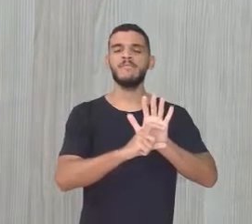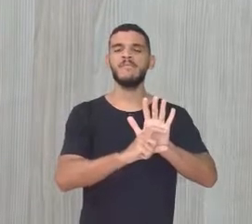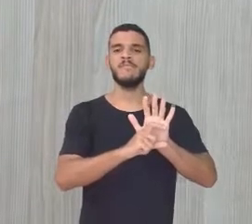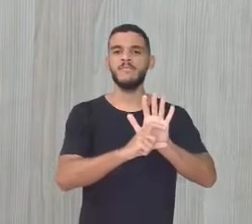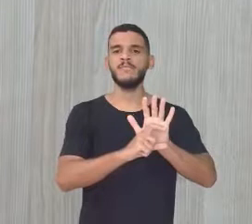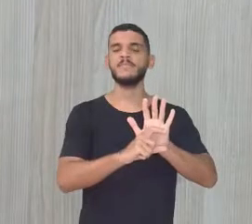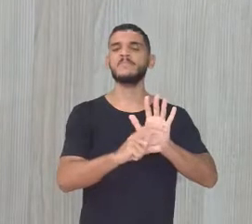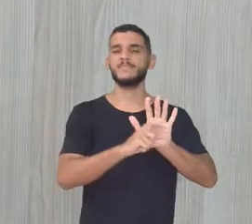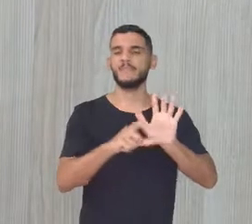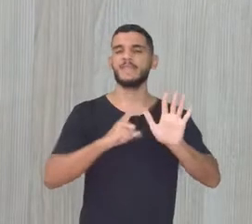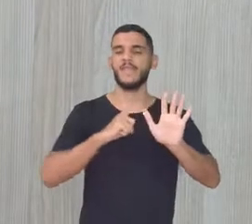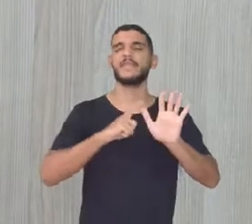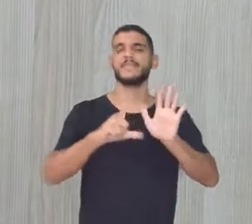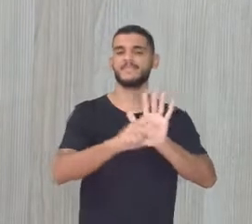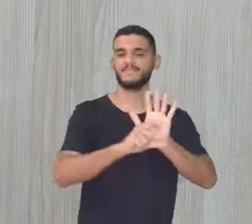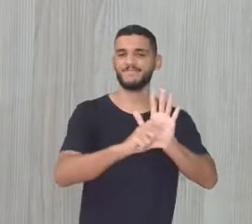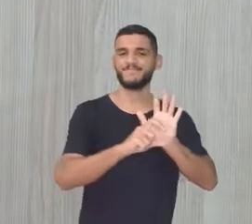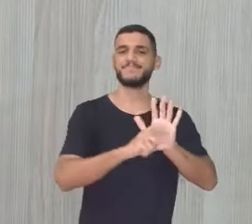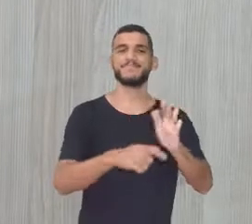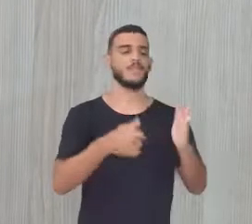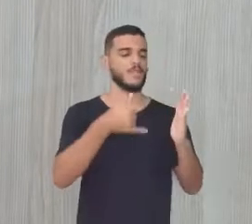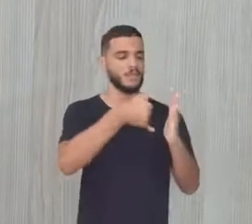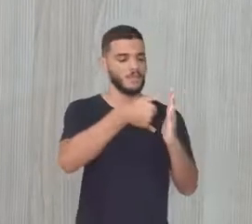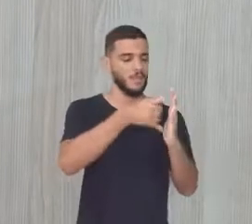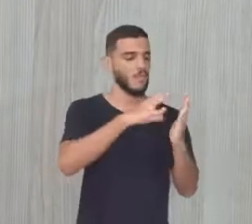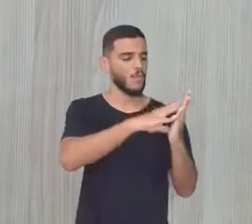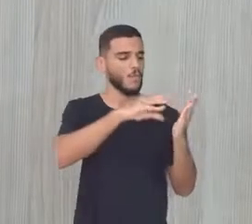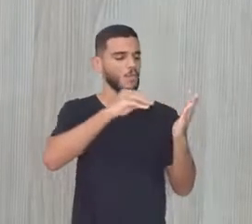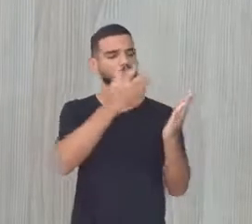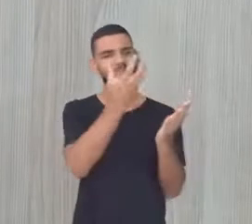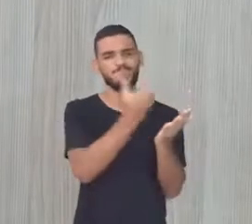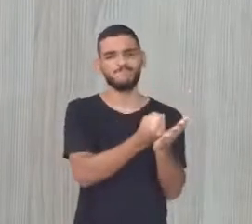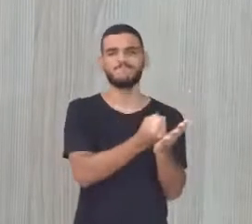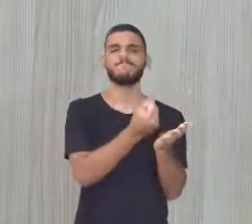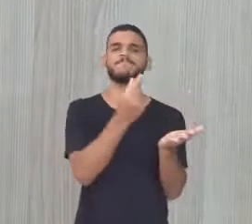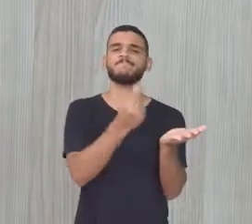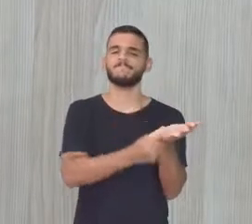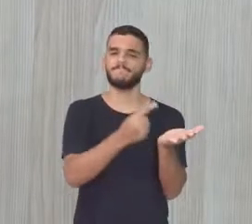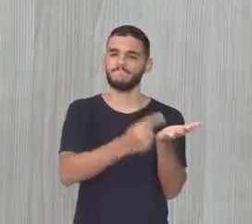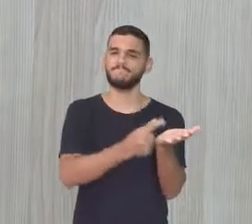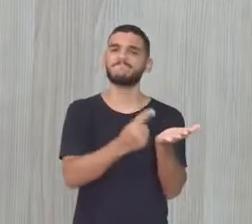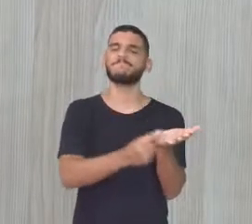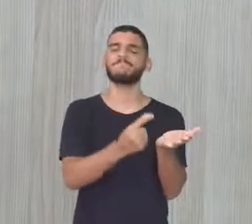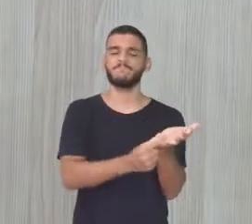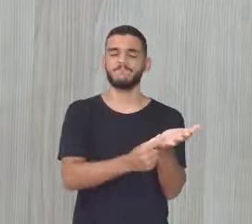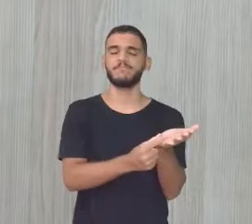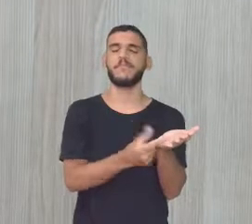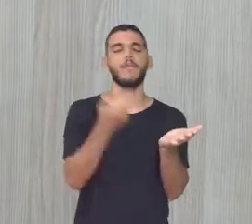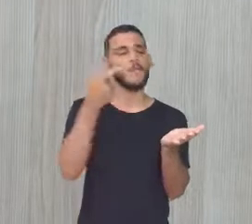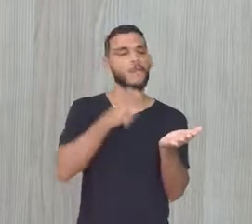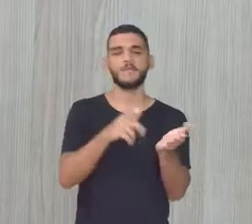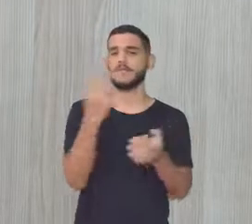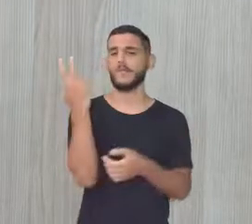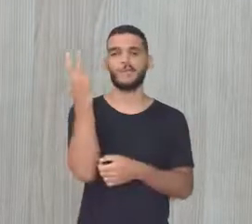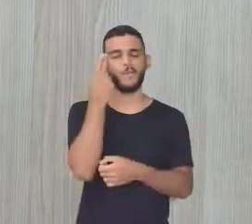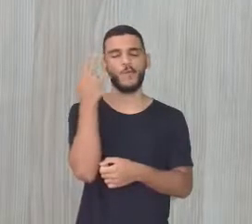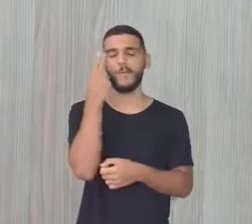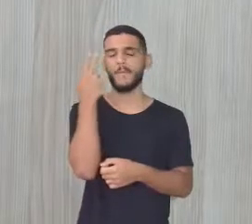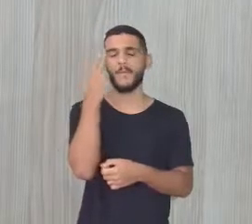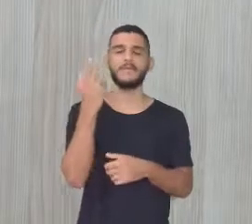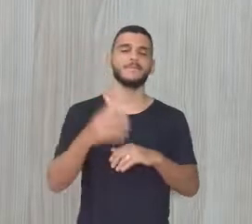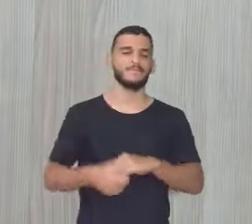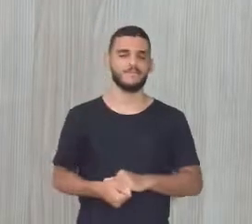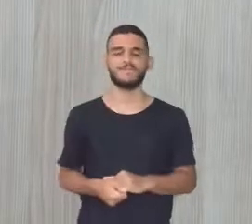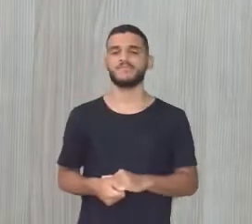do pessoal aqui, não é não? É Olha aí, você pode direcionar o celular A câmera do celular, né Do seu celular